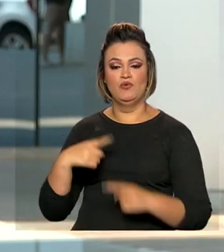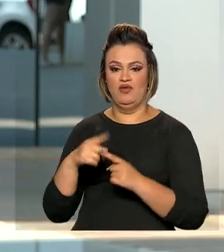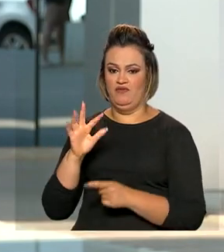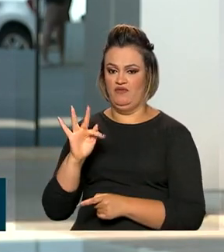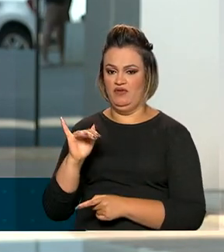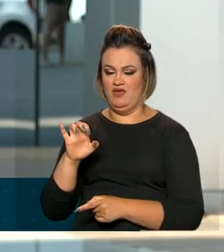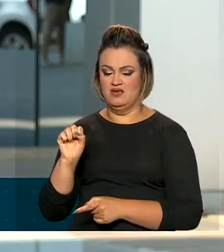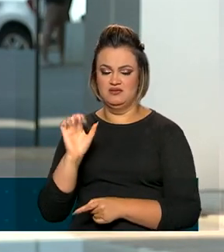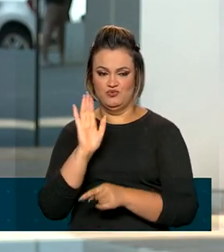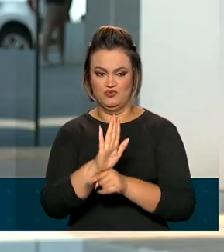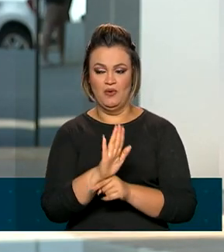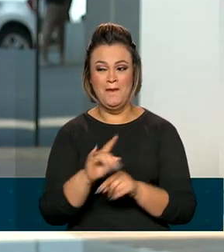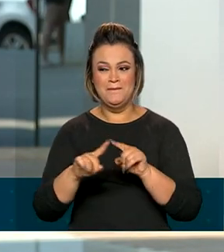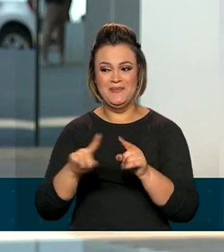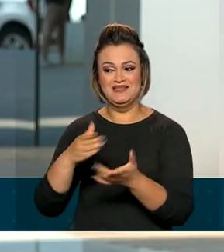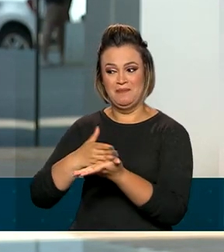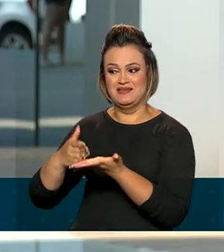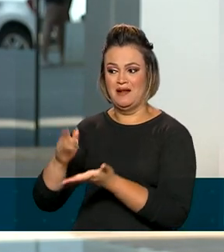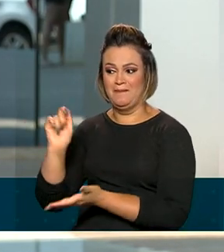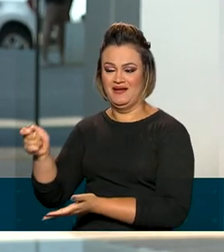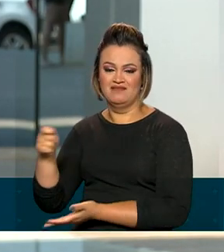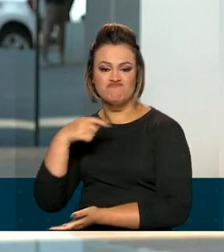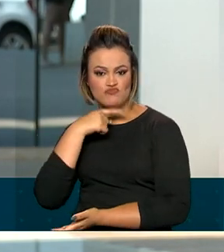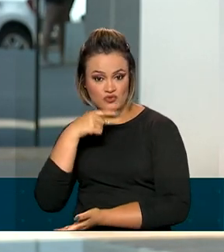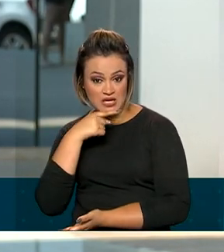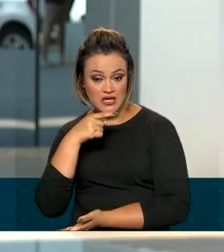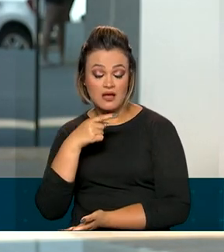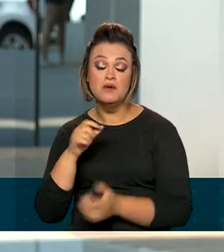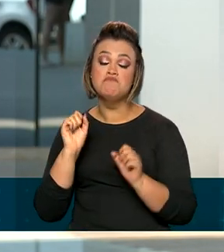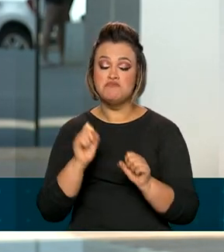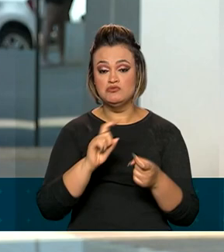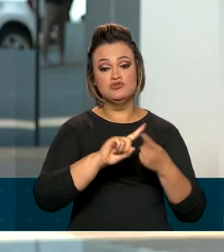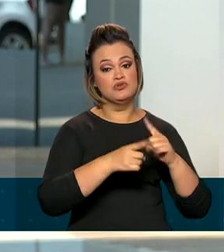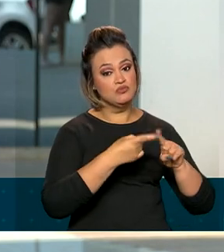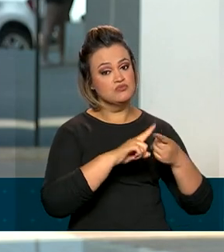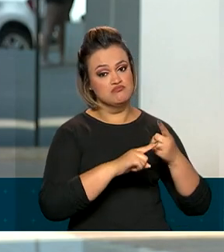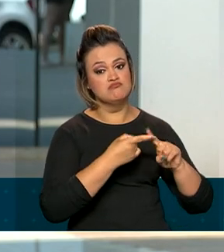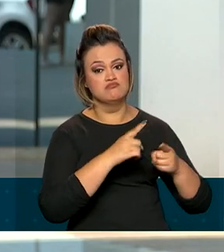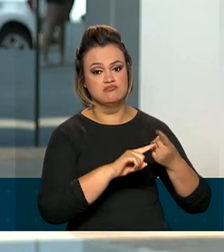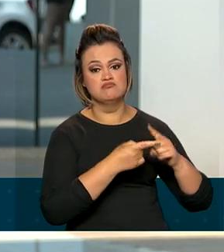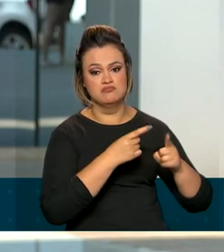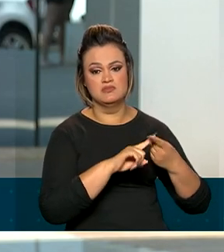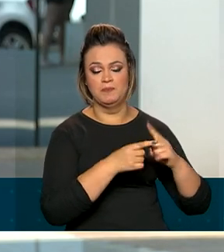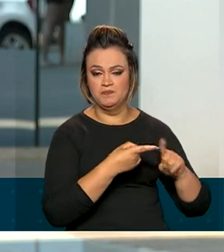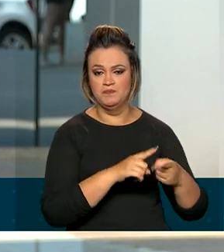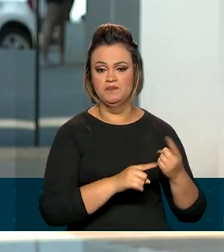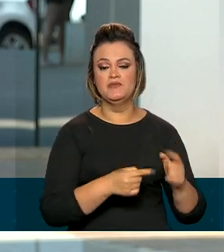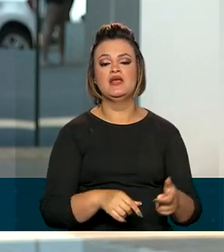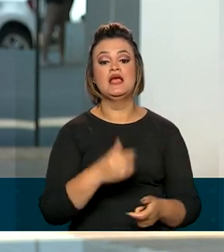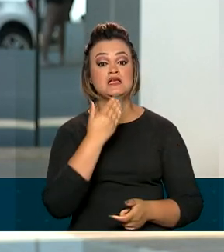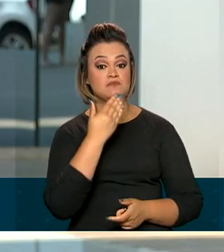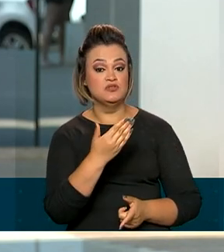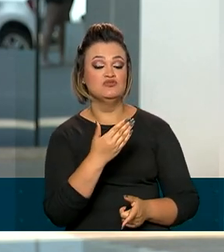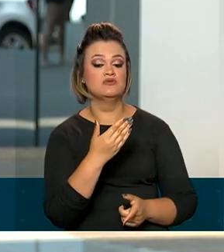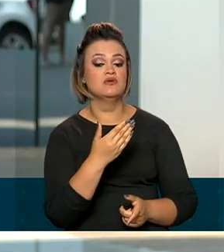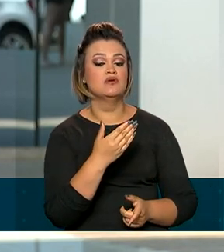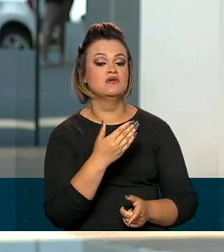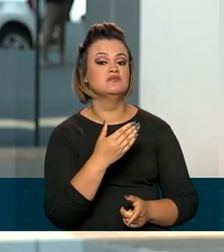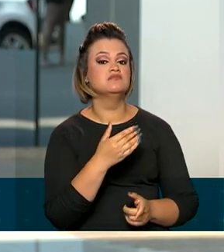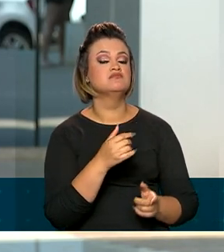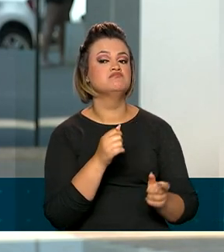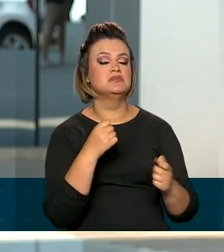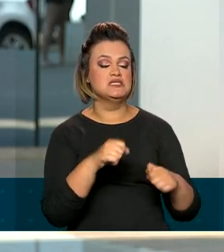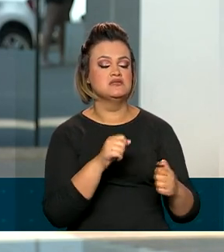conseguiram pagar as parcelas do financiamento, podem renegociar a dívida. As solicitações devem ser feitas